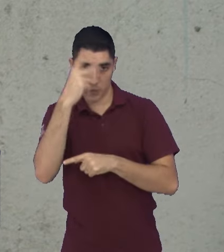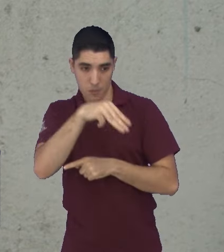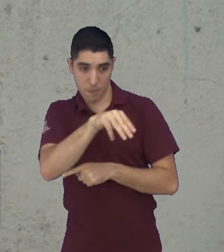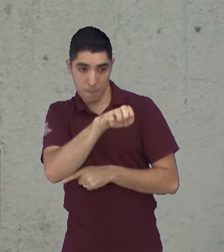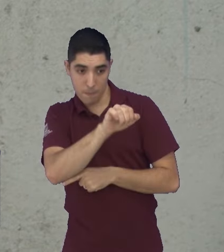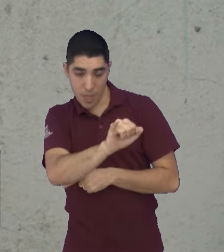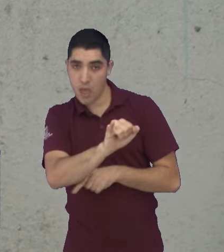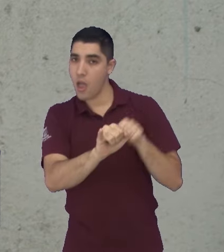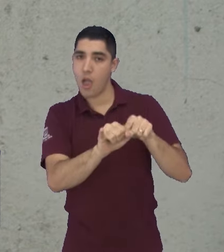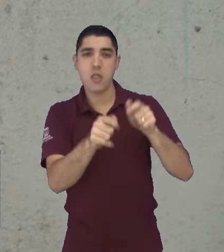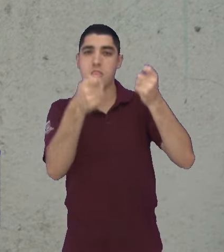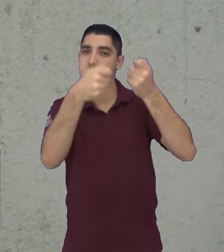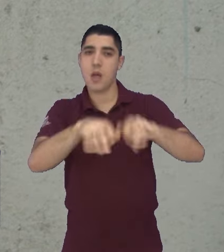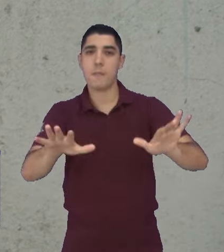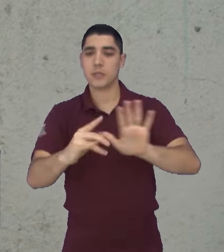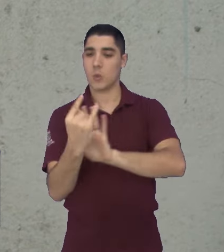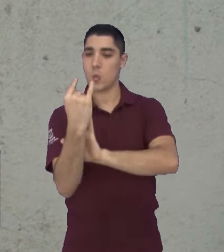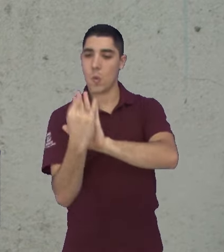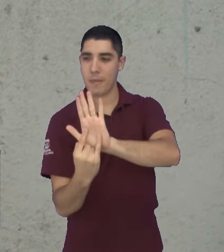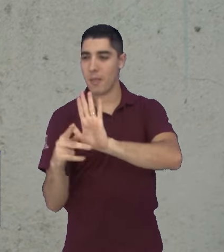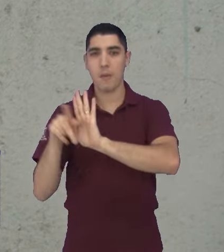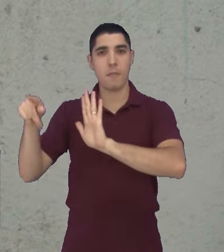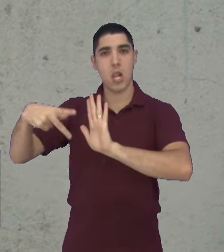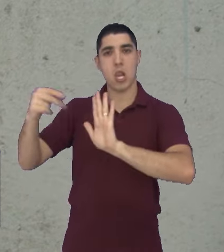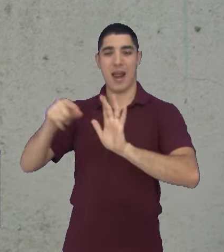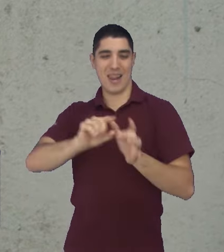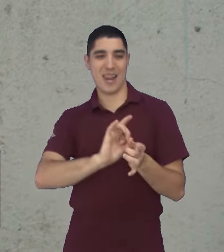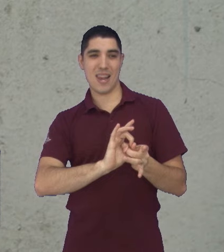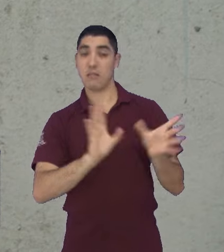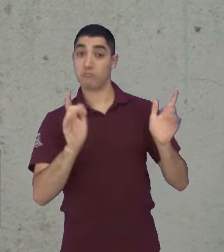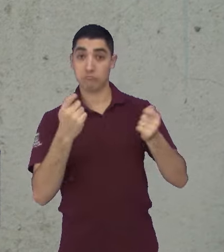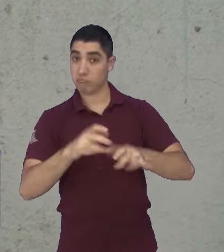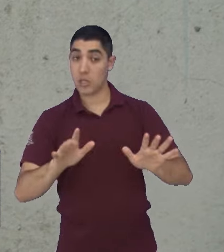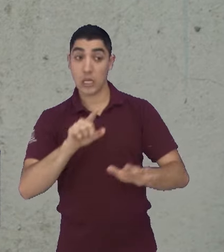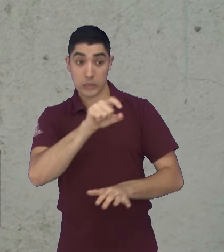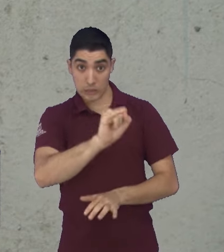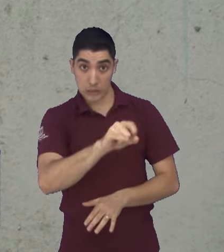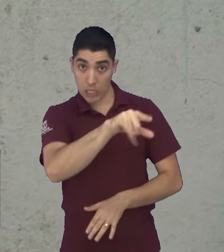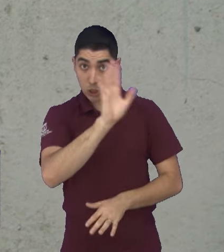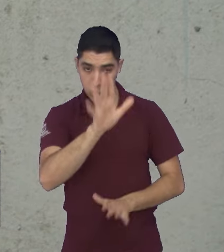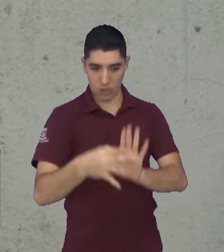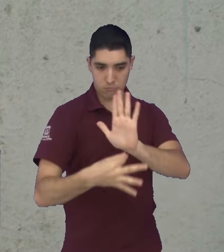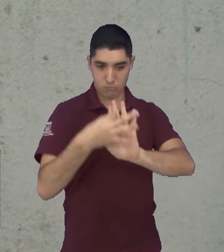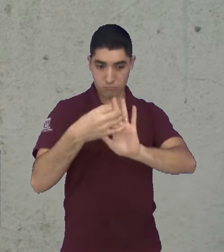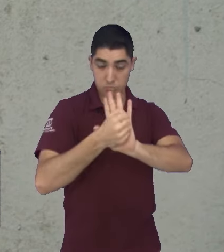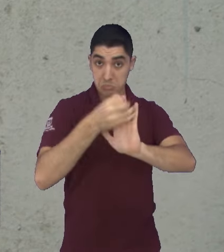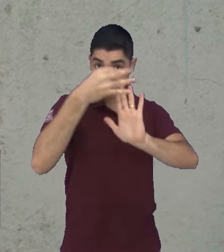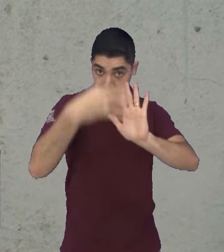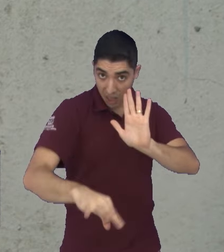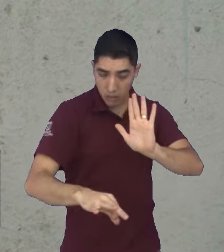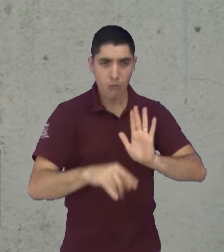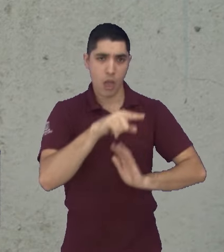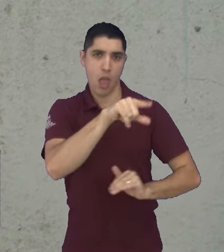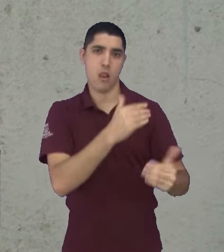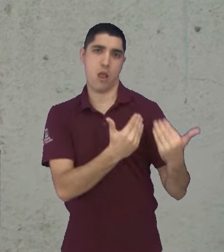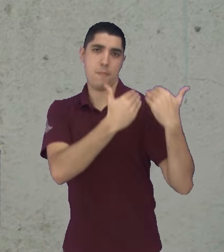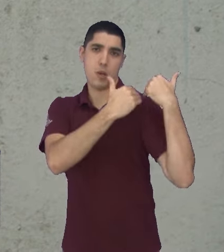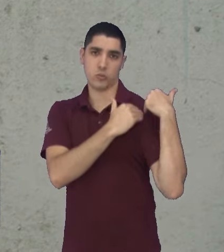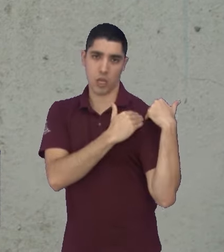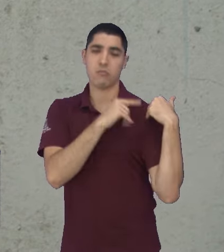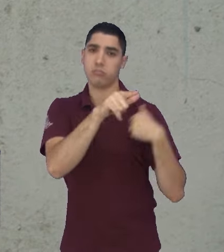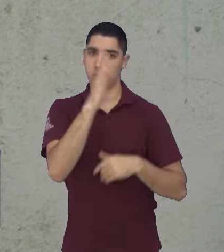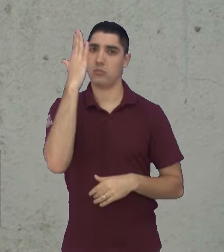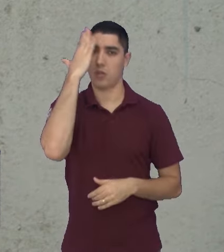não precisa de licença sanitária, viu? Ao fazer o cadastro, automaticamente o empreendedor assume a responsabilidade de conhecer e